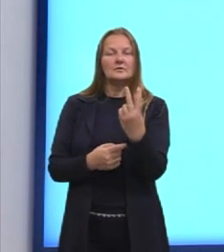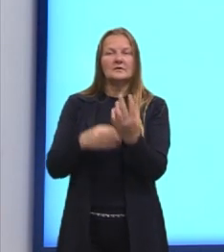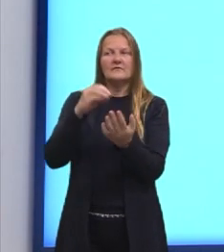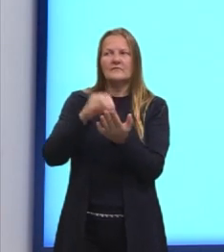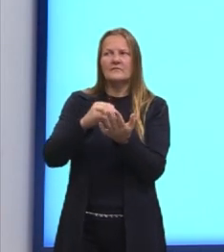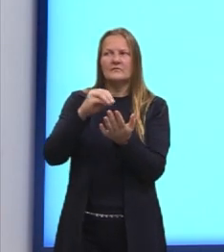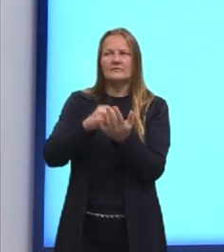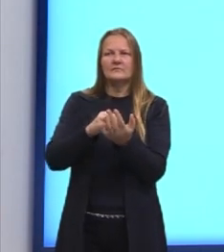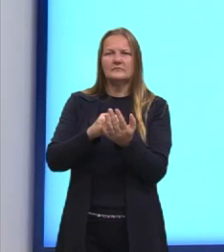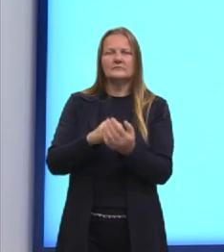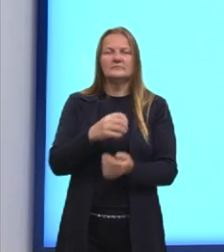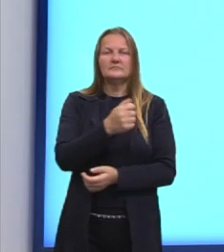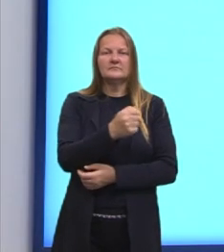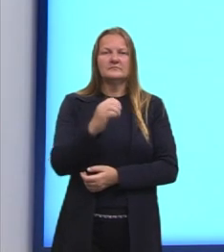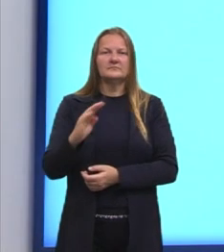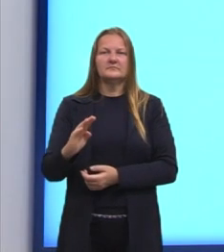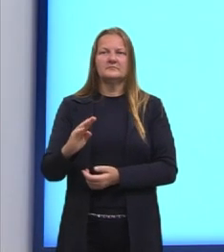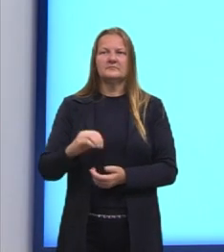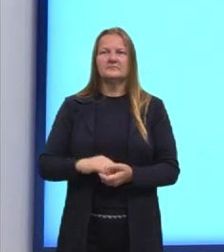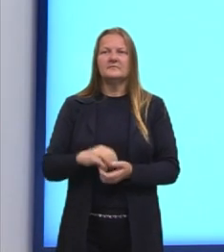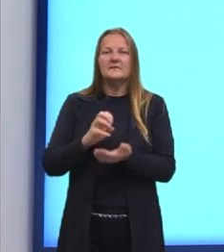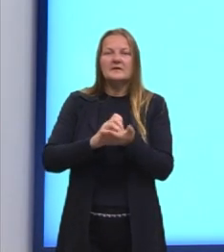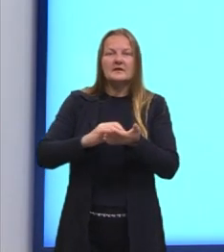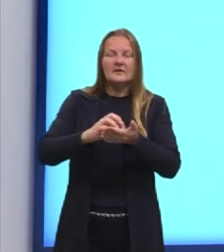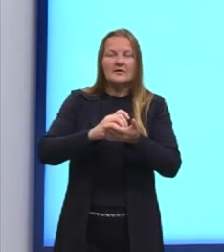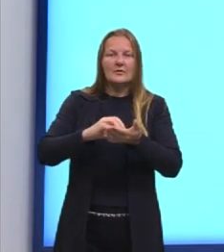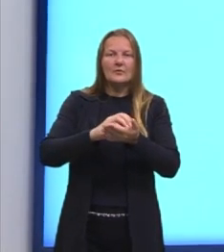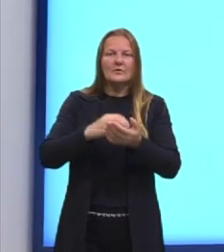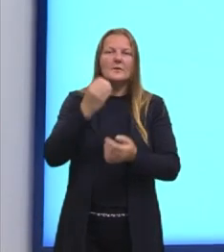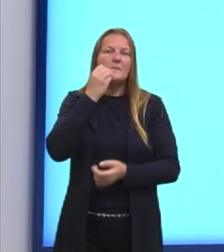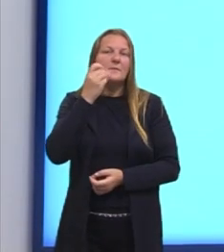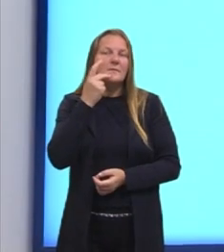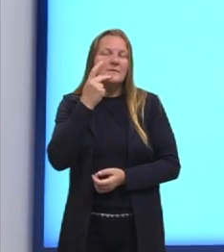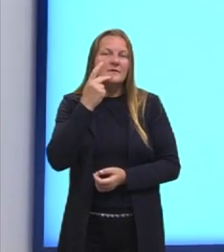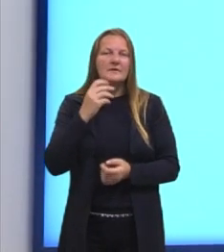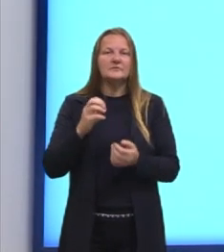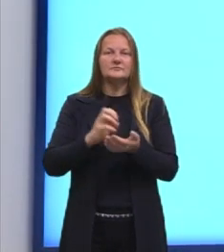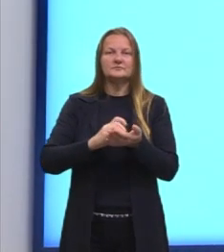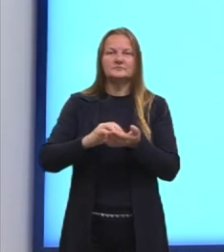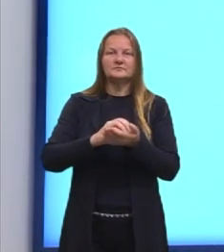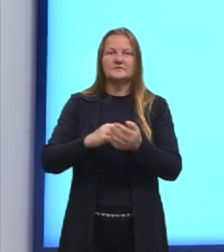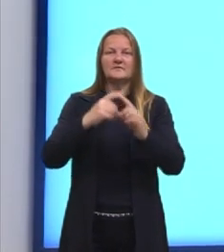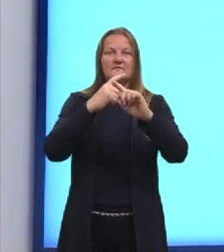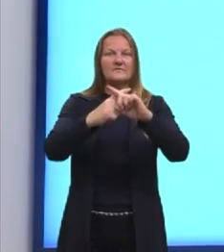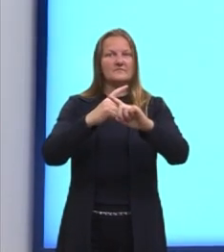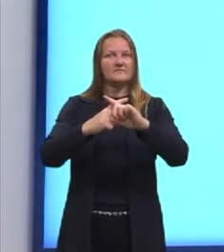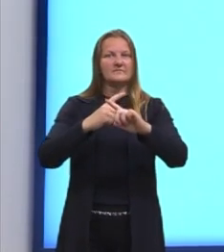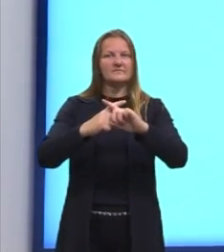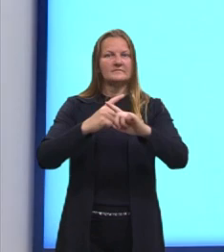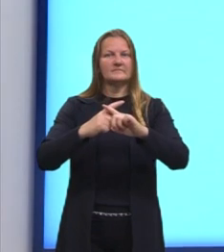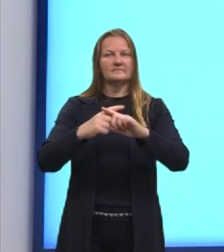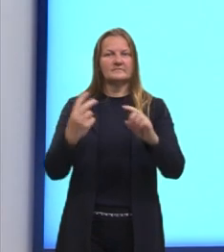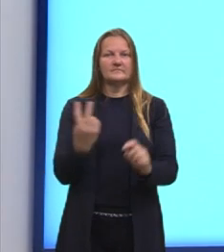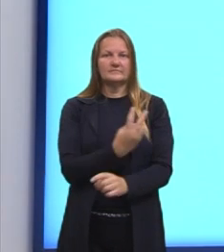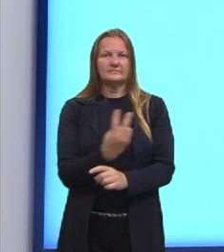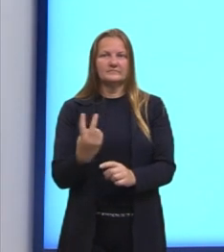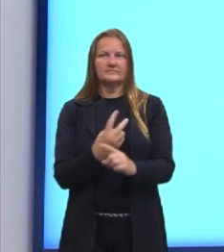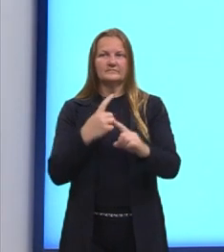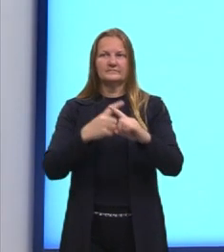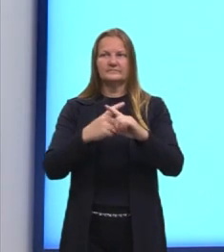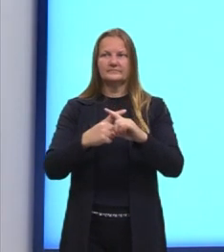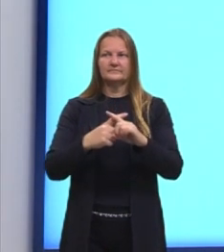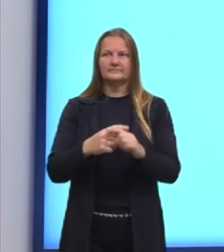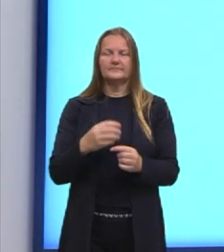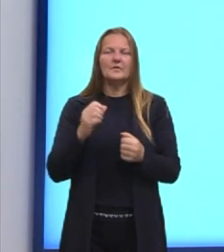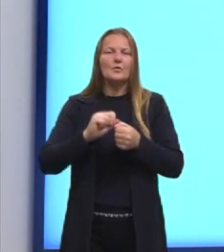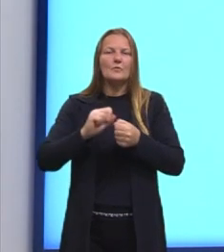distintos. E aí eu preciso calcular a probabilidade desses dois e multiplicar eles. E aí,